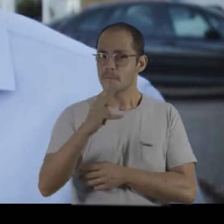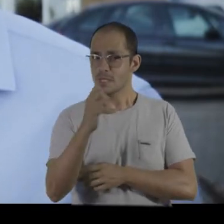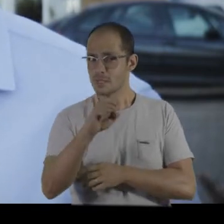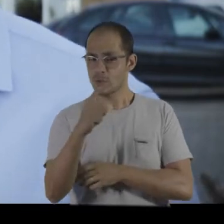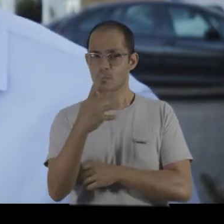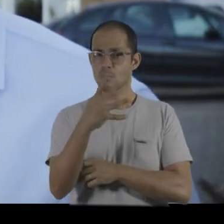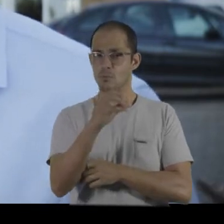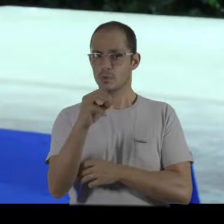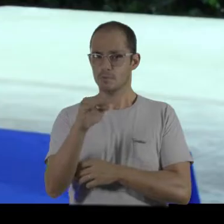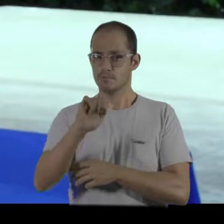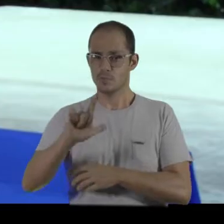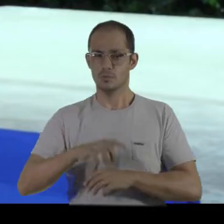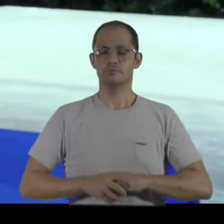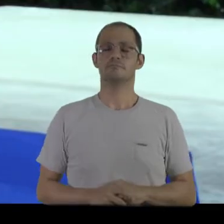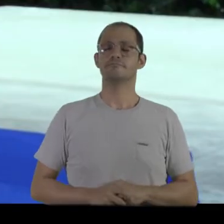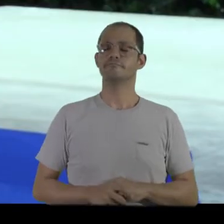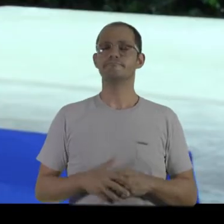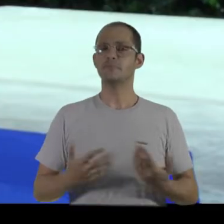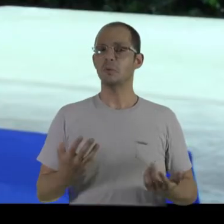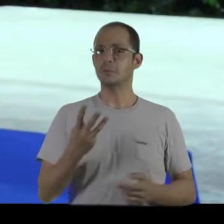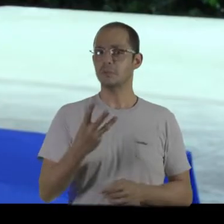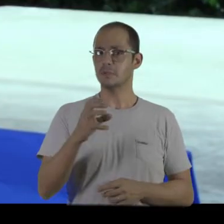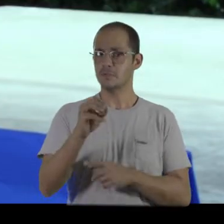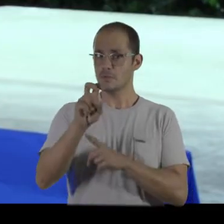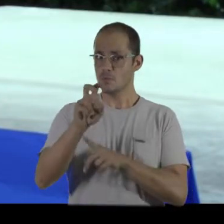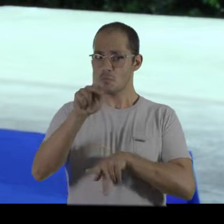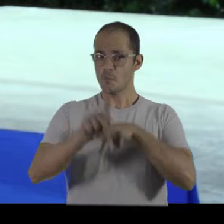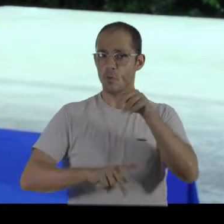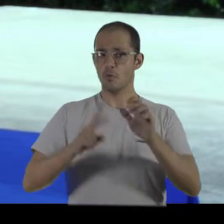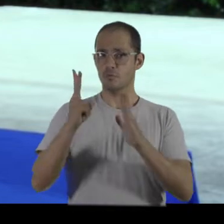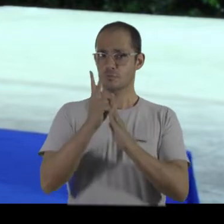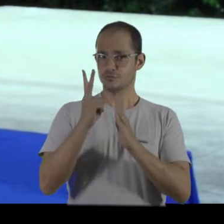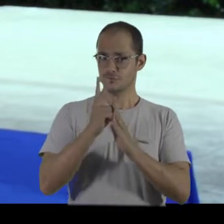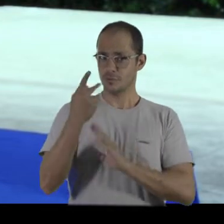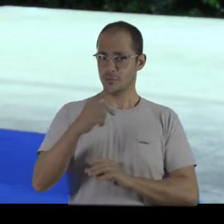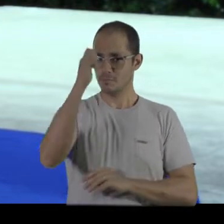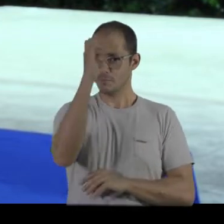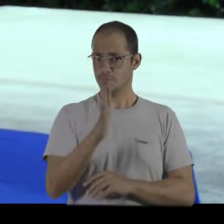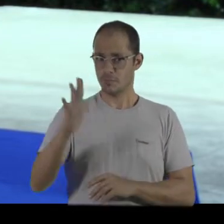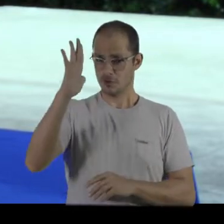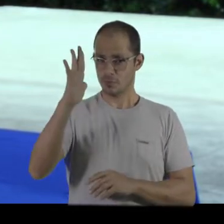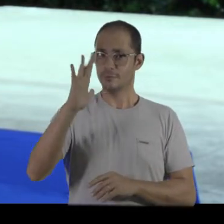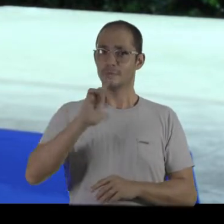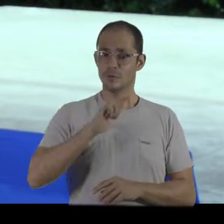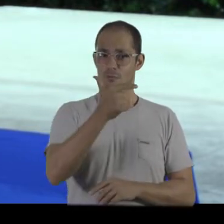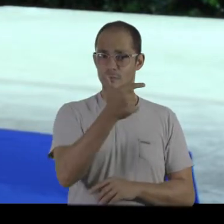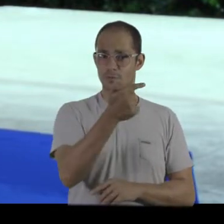procedimentos. Nós somos 350 povos indígenas no Brasil. Nós falamos